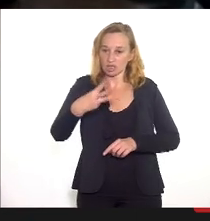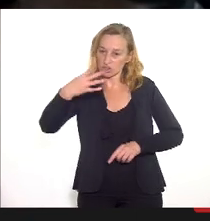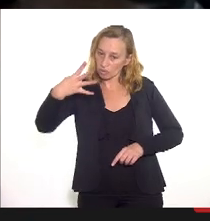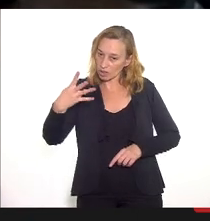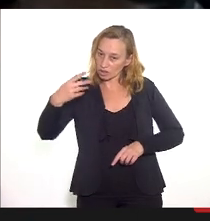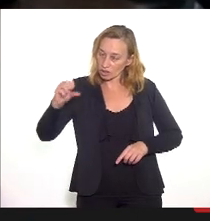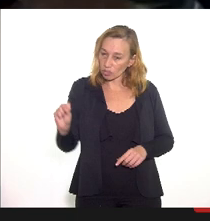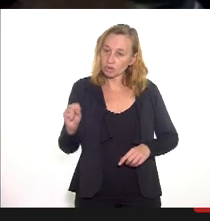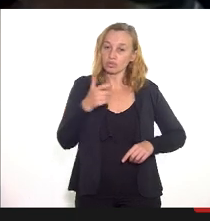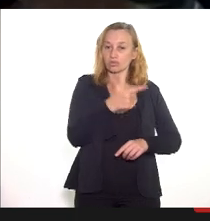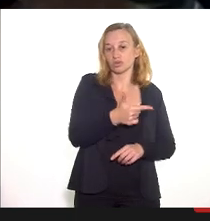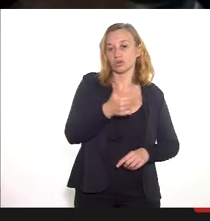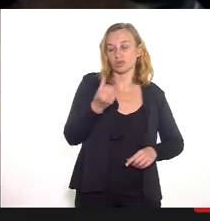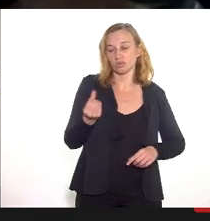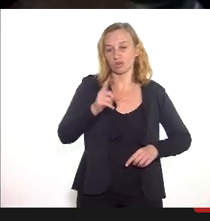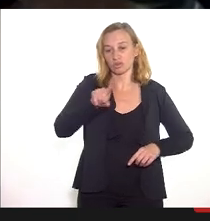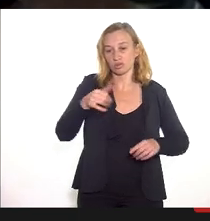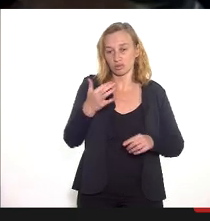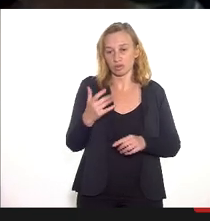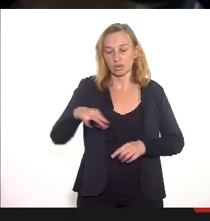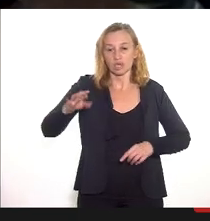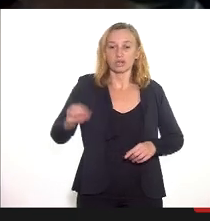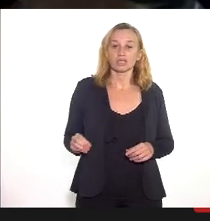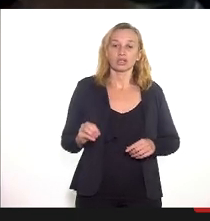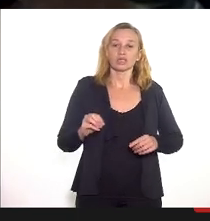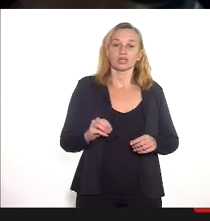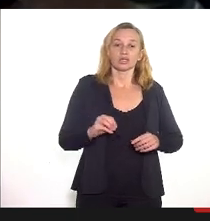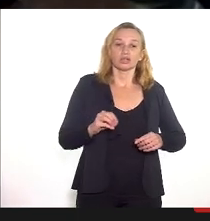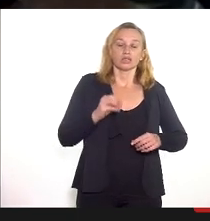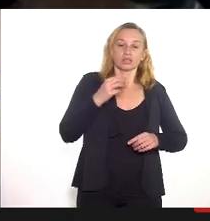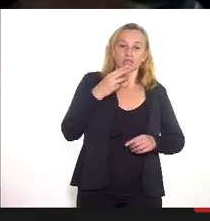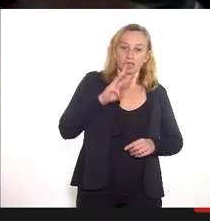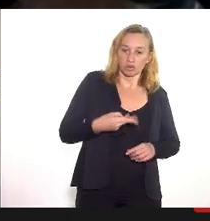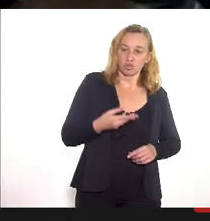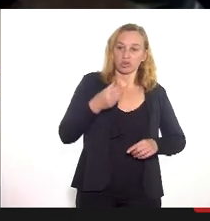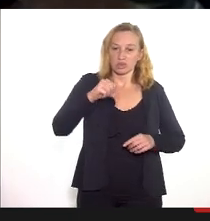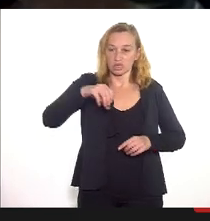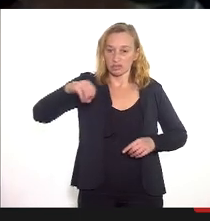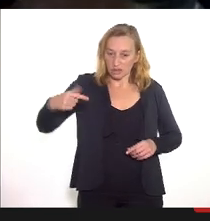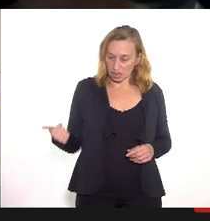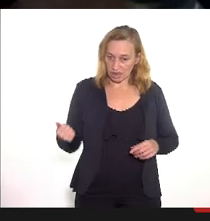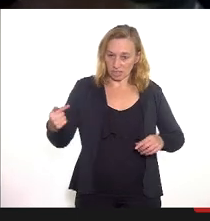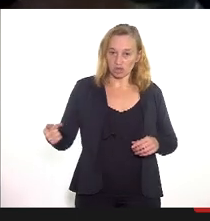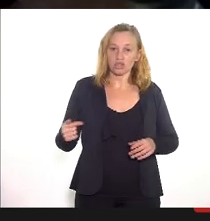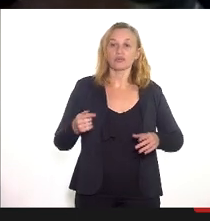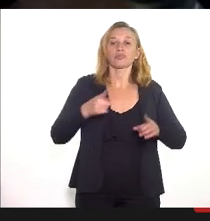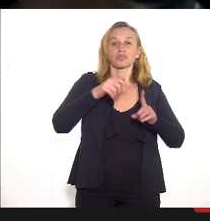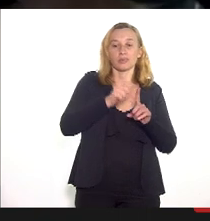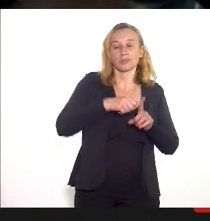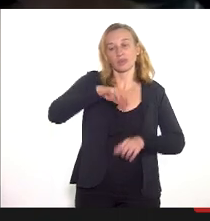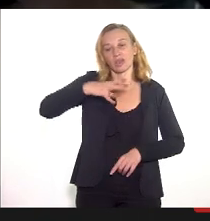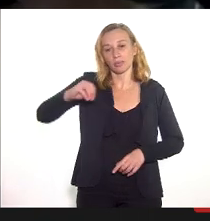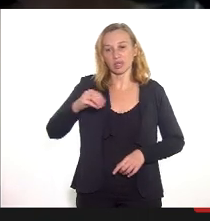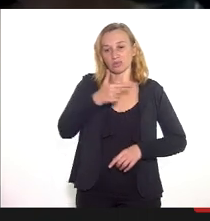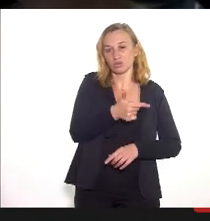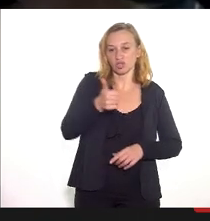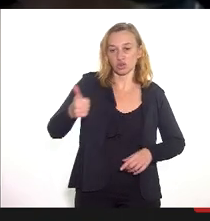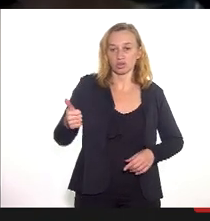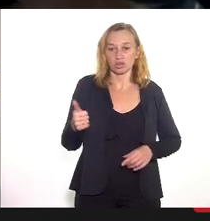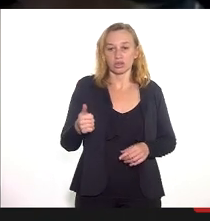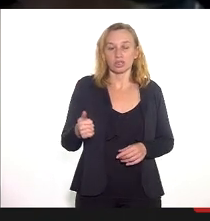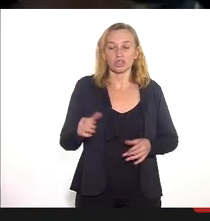3 de março de 2021 total de leitos disponíveis 3.927 em março de 2021